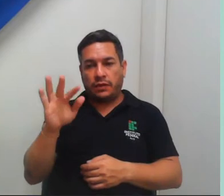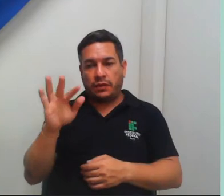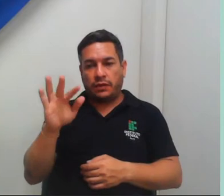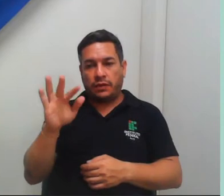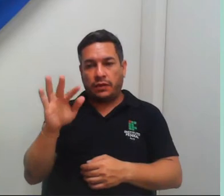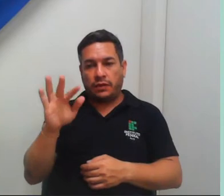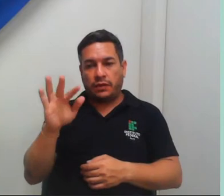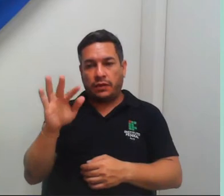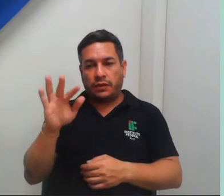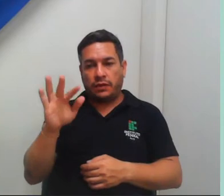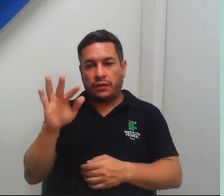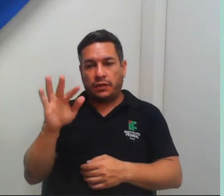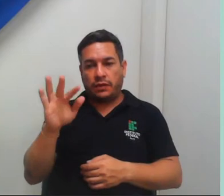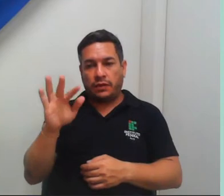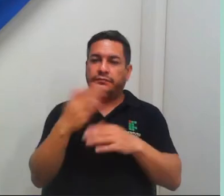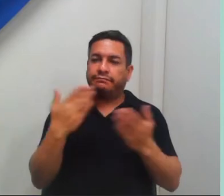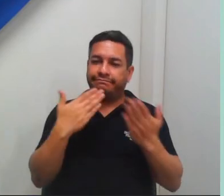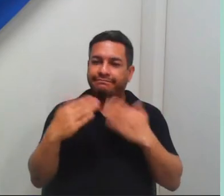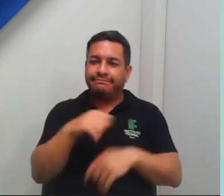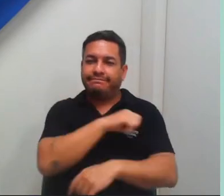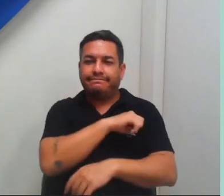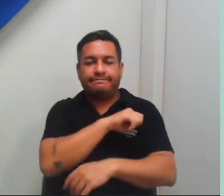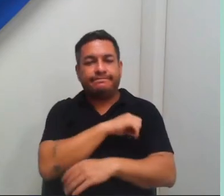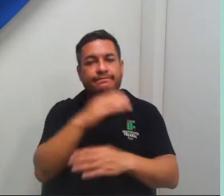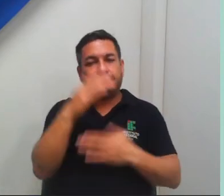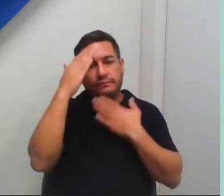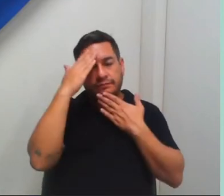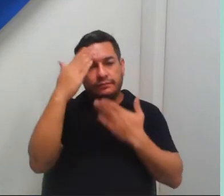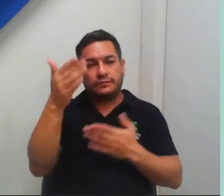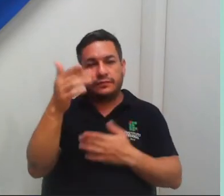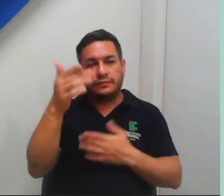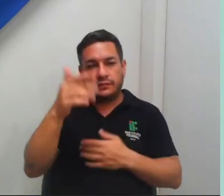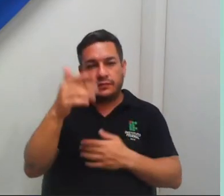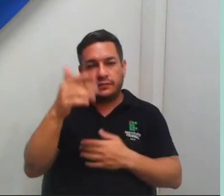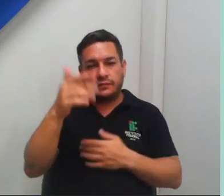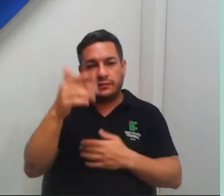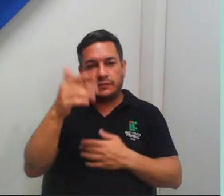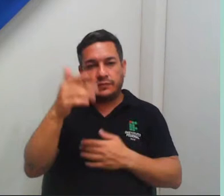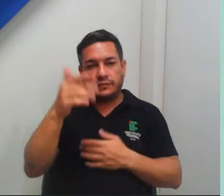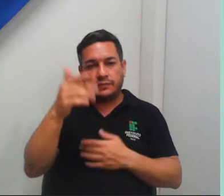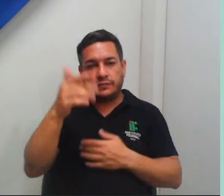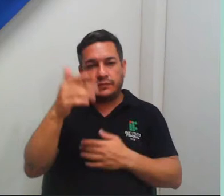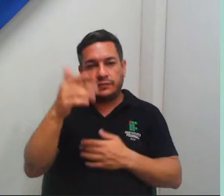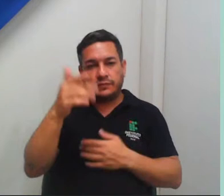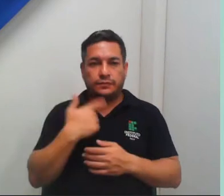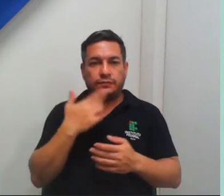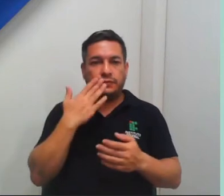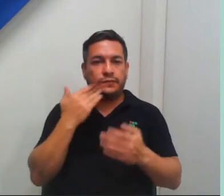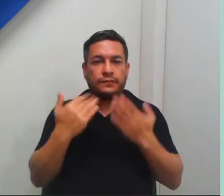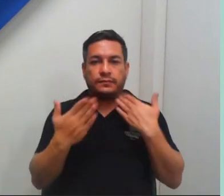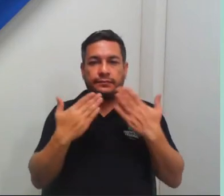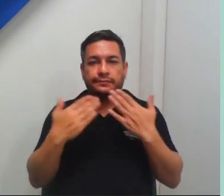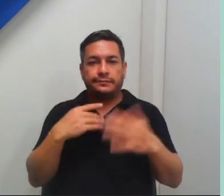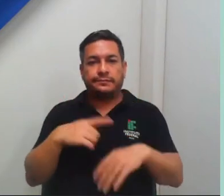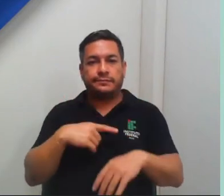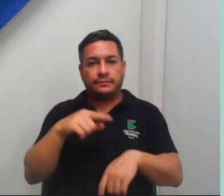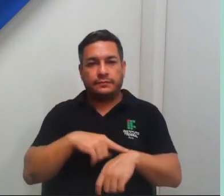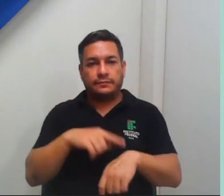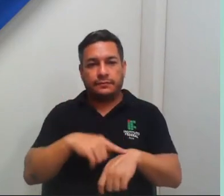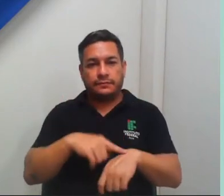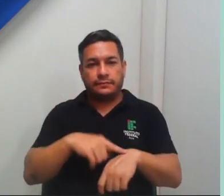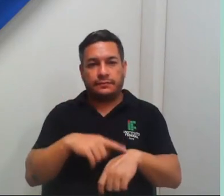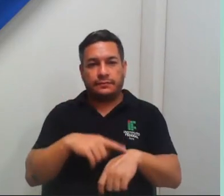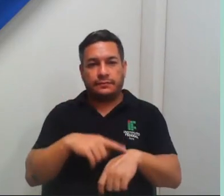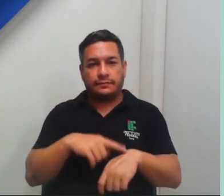é, bom, então agradeço novamente, né, vou conversando aqui, tem bastante tempo, tá, eu não me preparei para falar